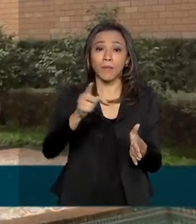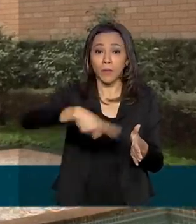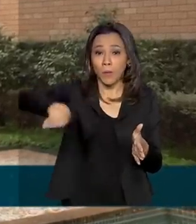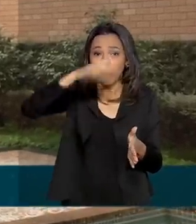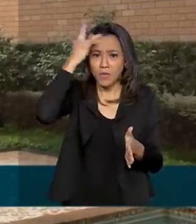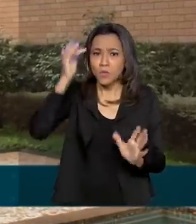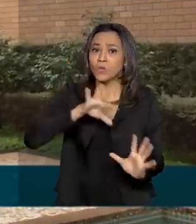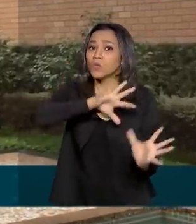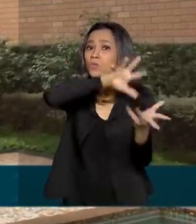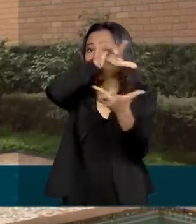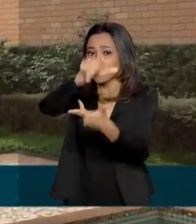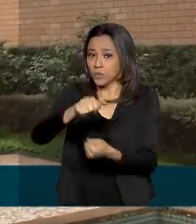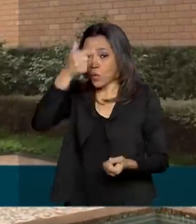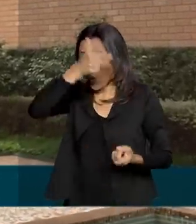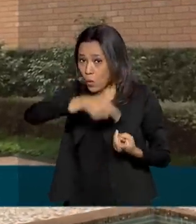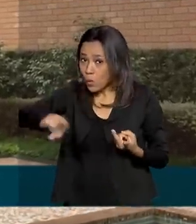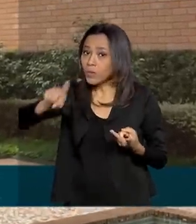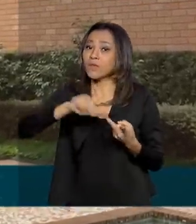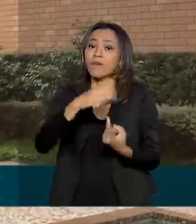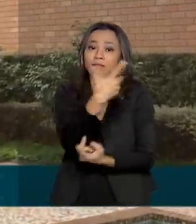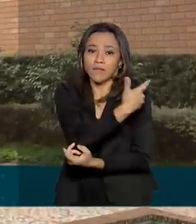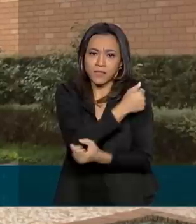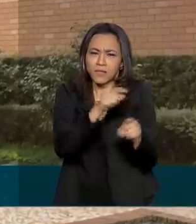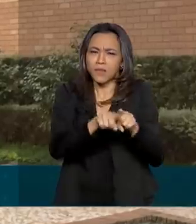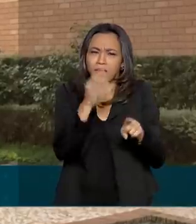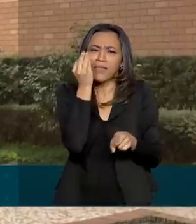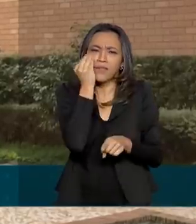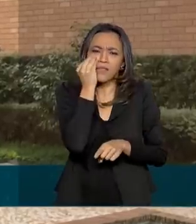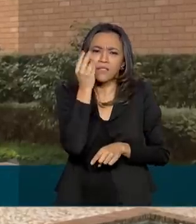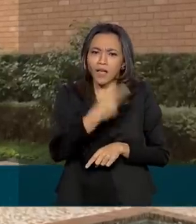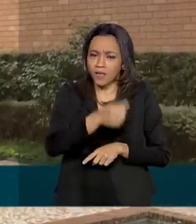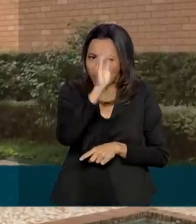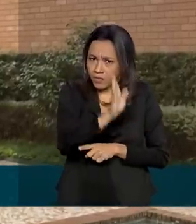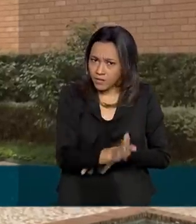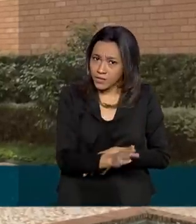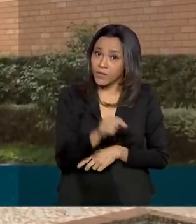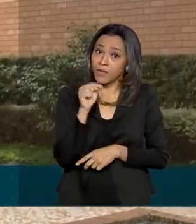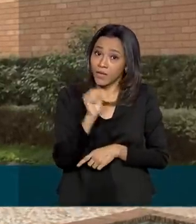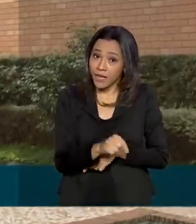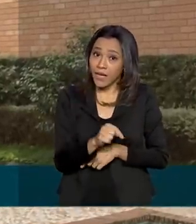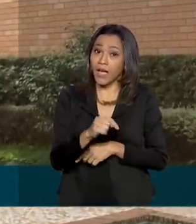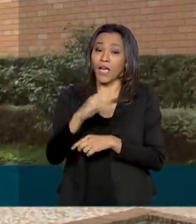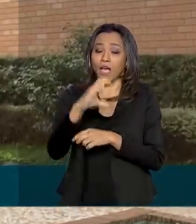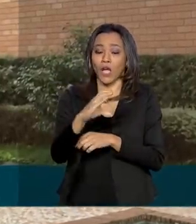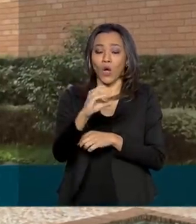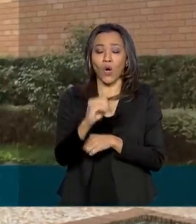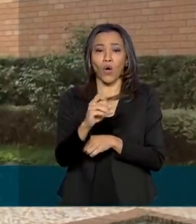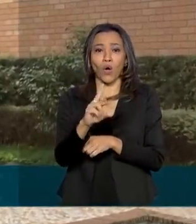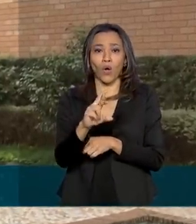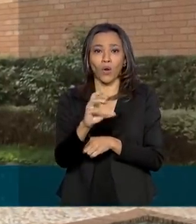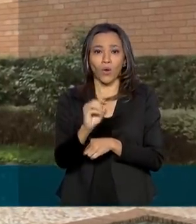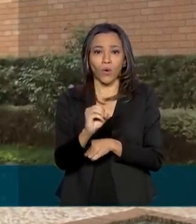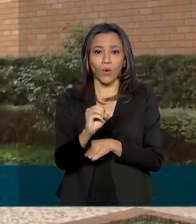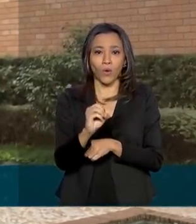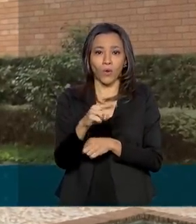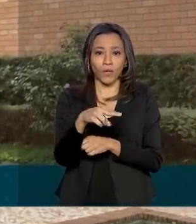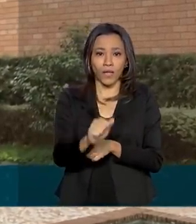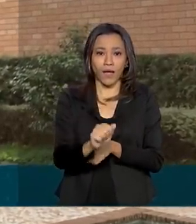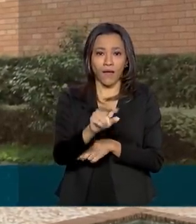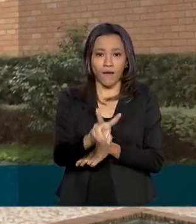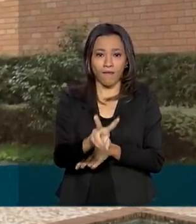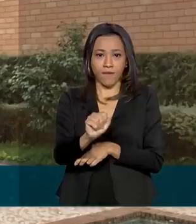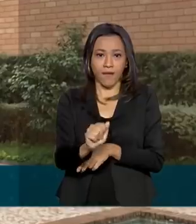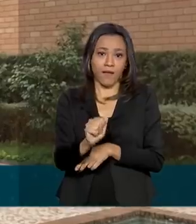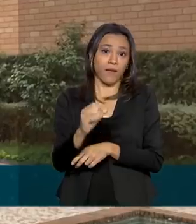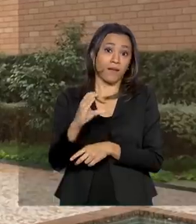outra vacina que também está nessa fase e vai ser testada no Brasil foi batizada de Coronavac. Os testes começam no mês que